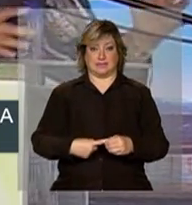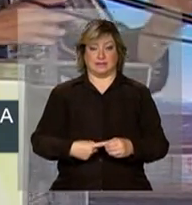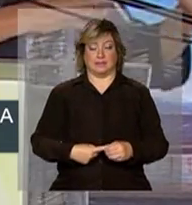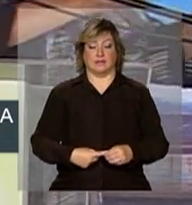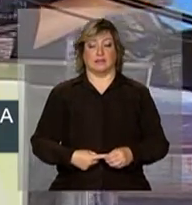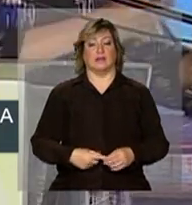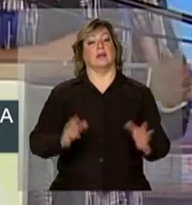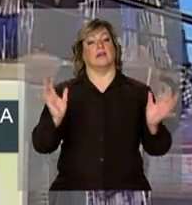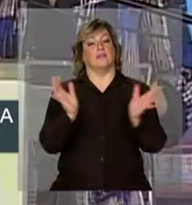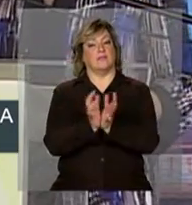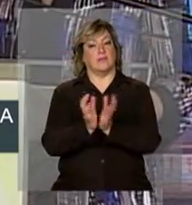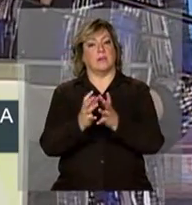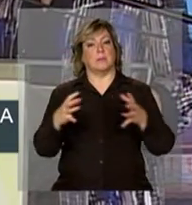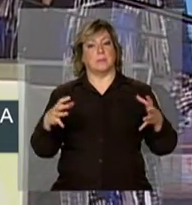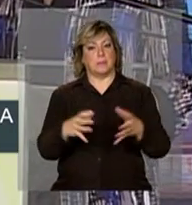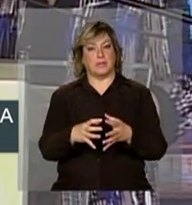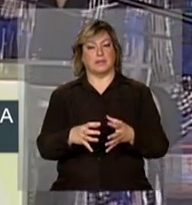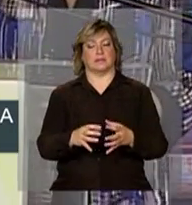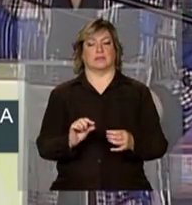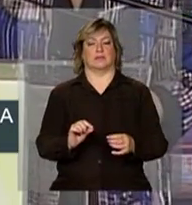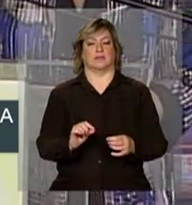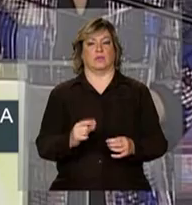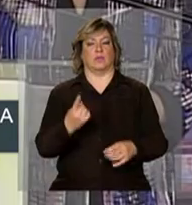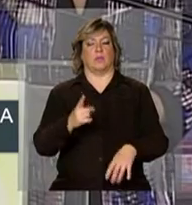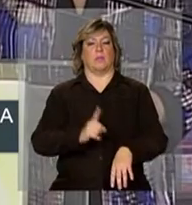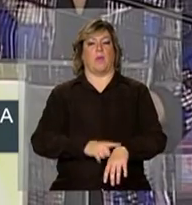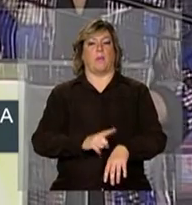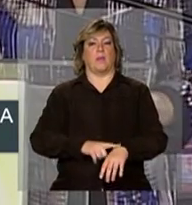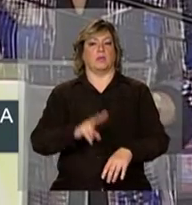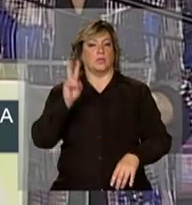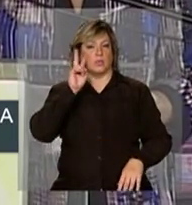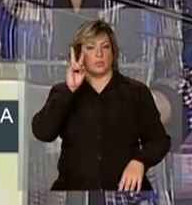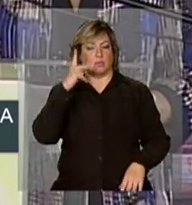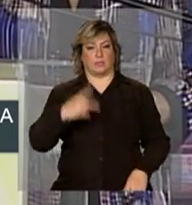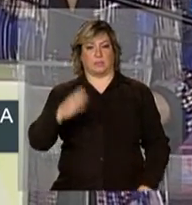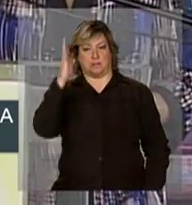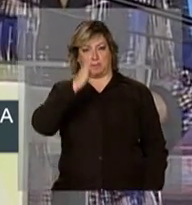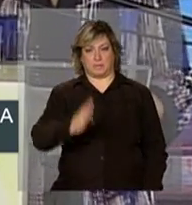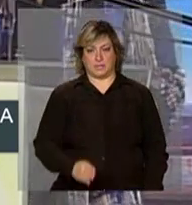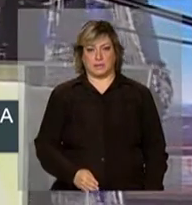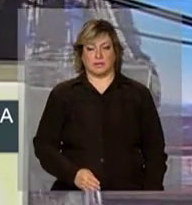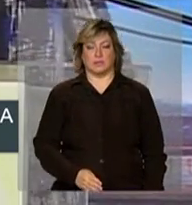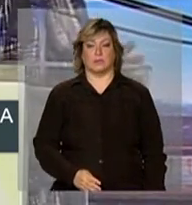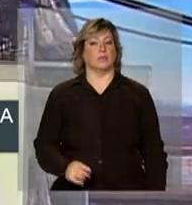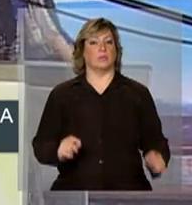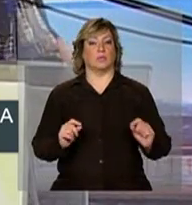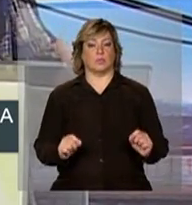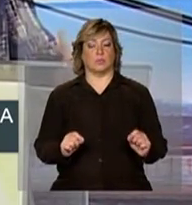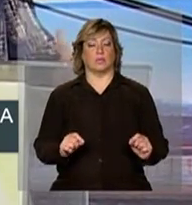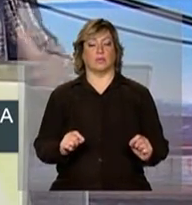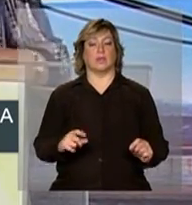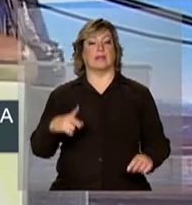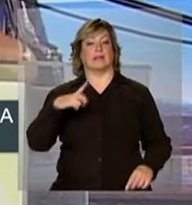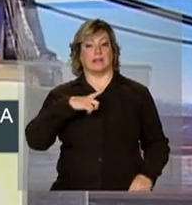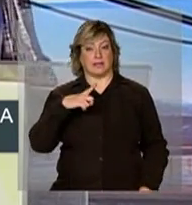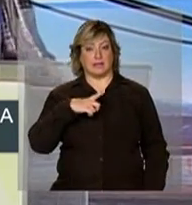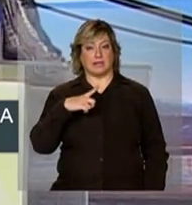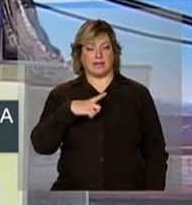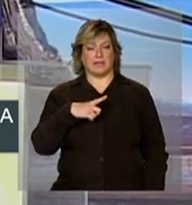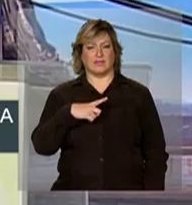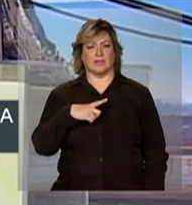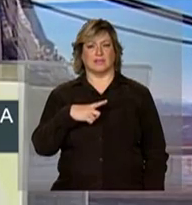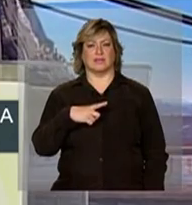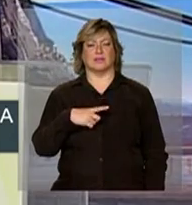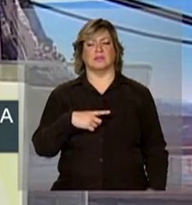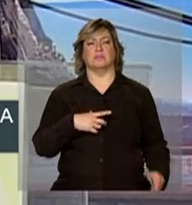faz parte de um determinado momento na vida do país que houve uma série